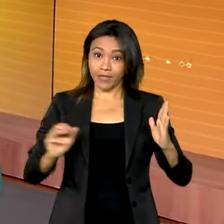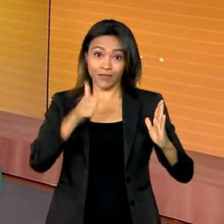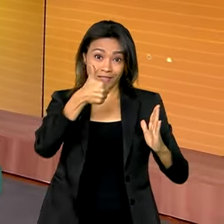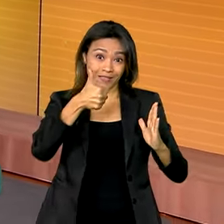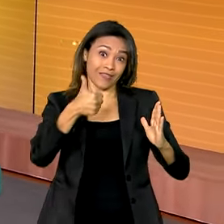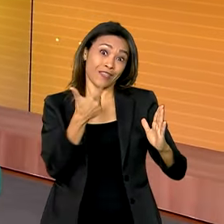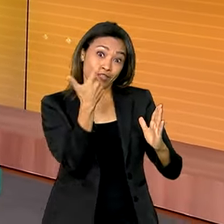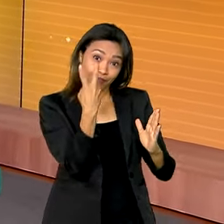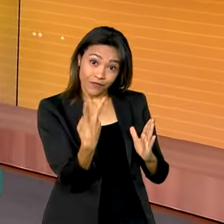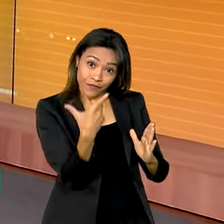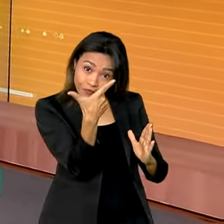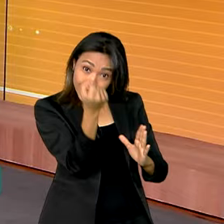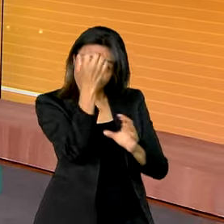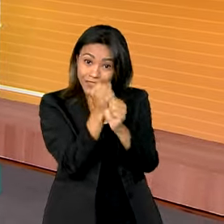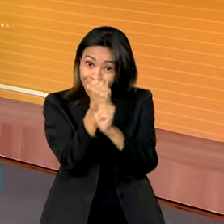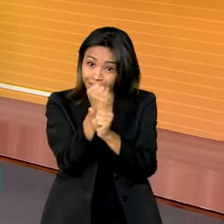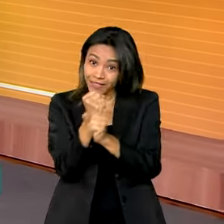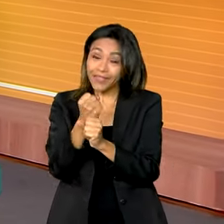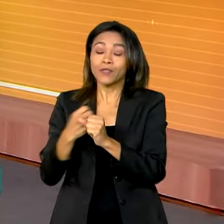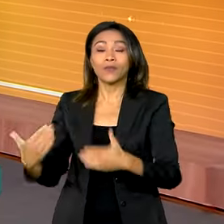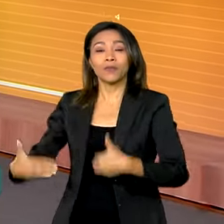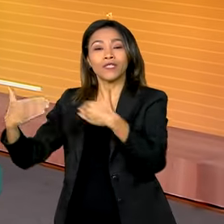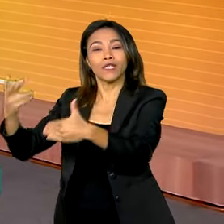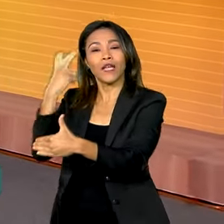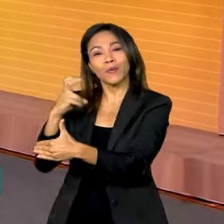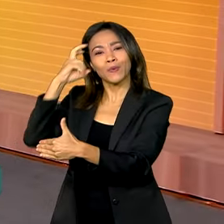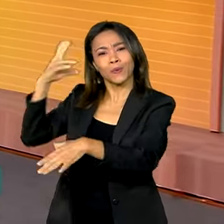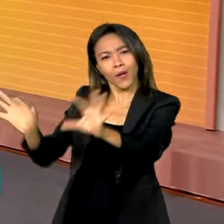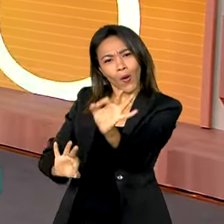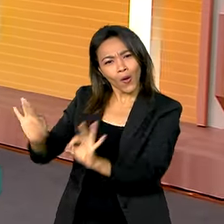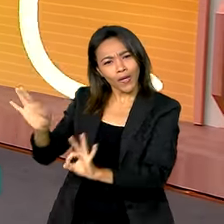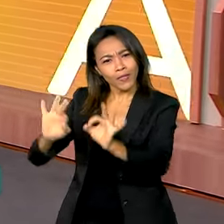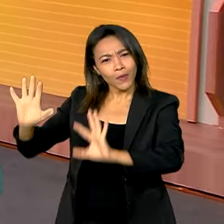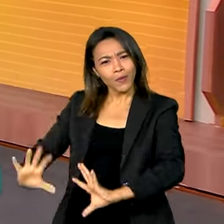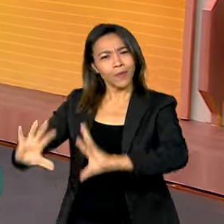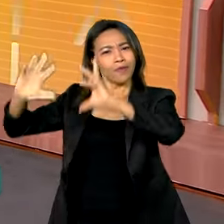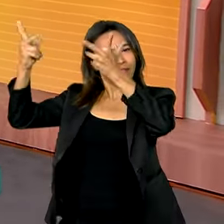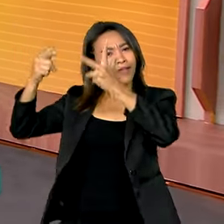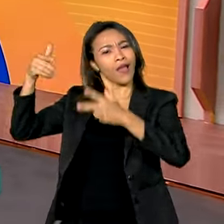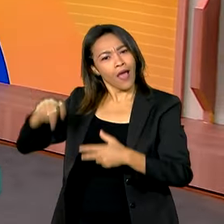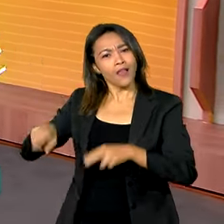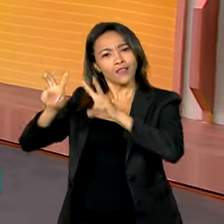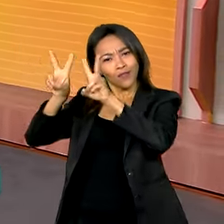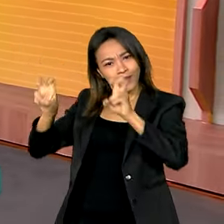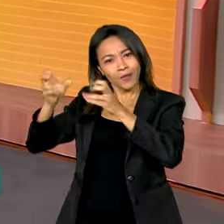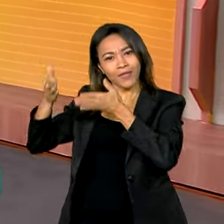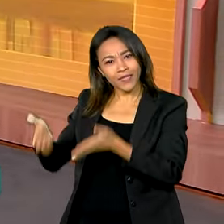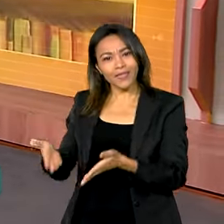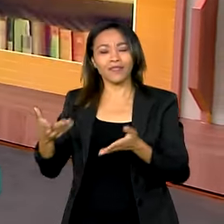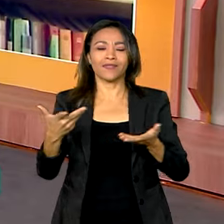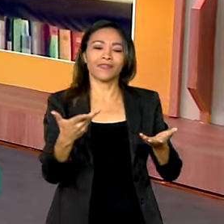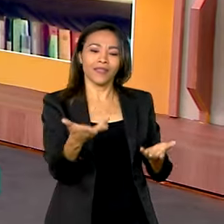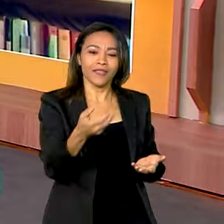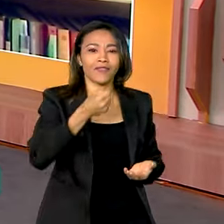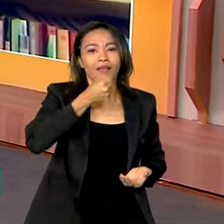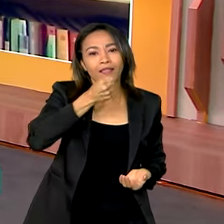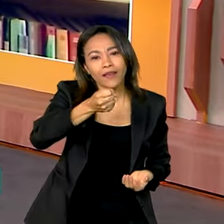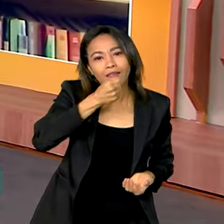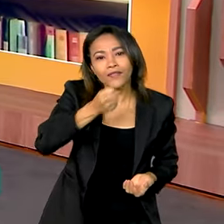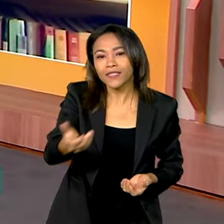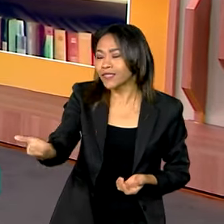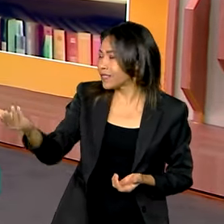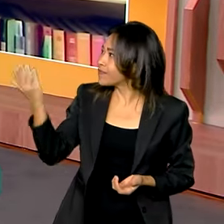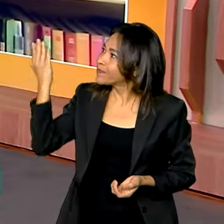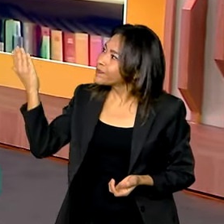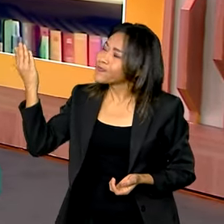existência, o Ministério da Cultura programou para o próximo mês uma grande comemoração. E é sobre isso que a gente vai falar agora, ao vivo, com a